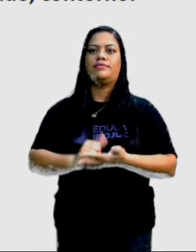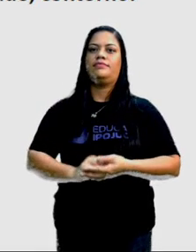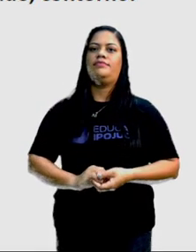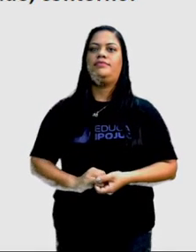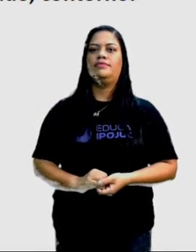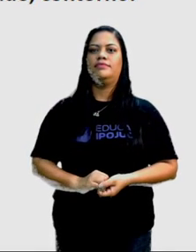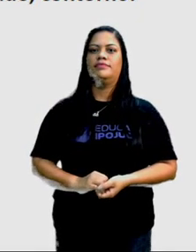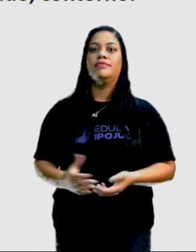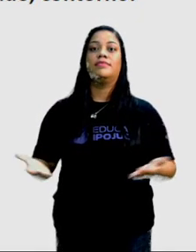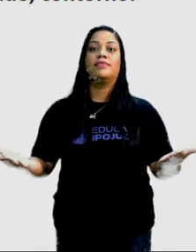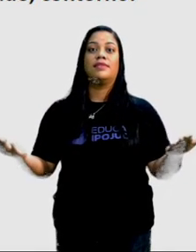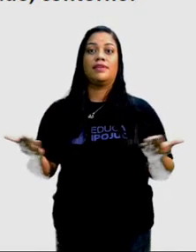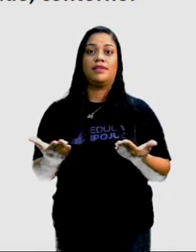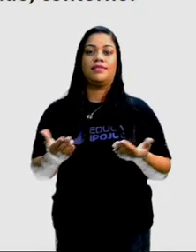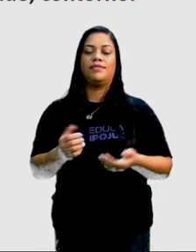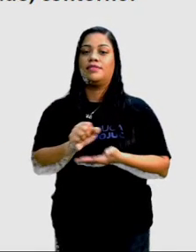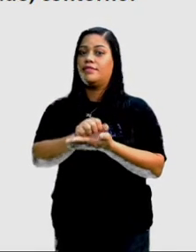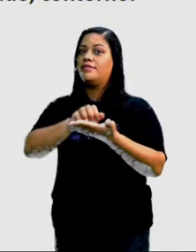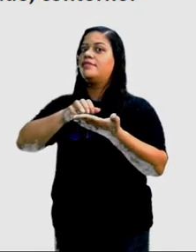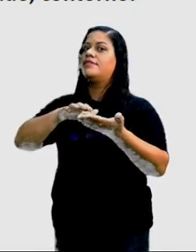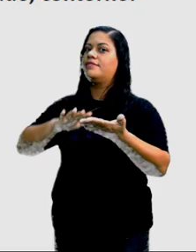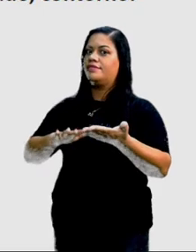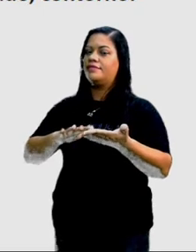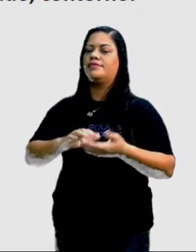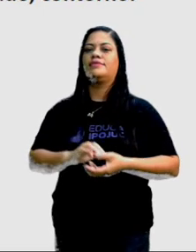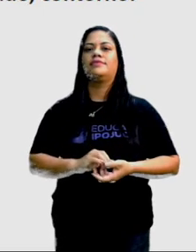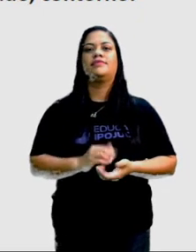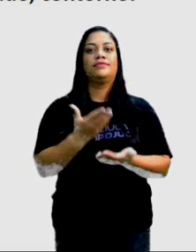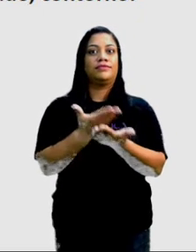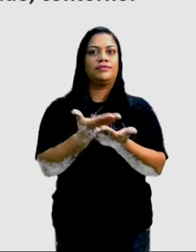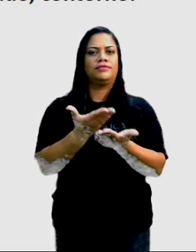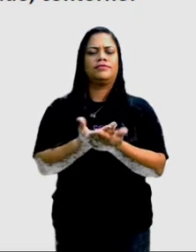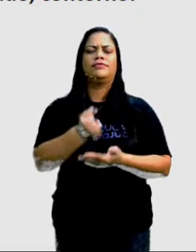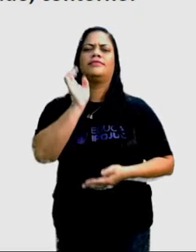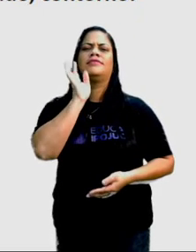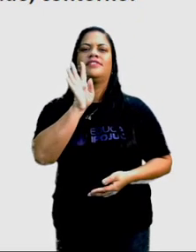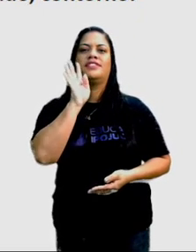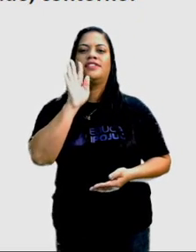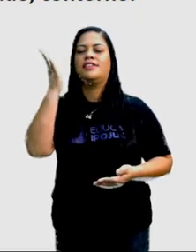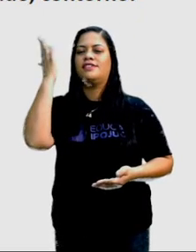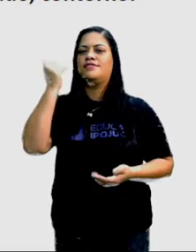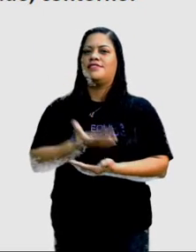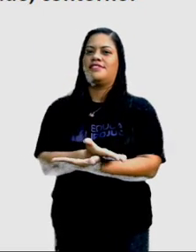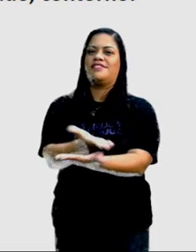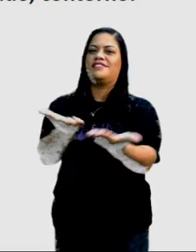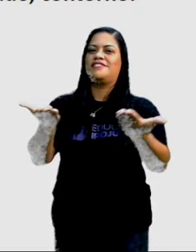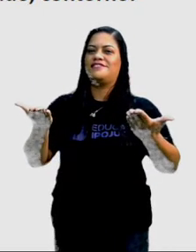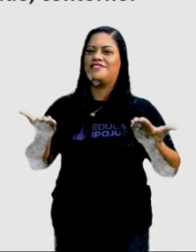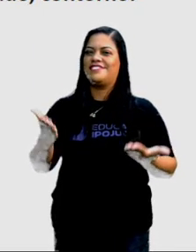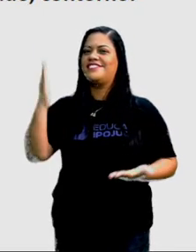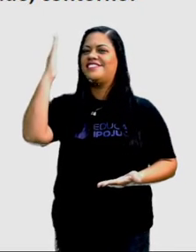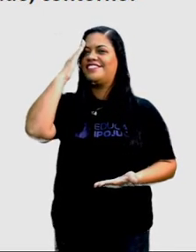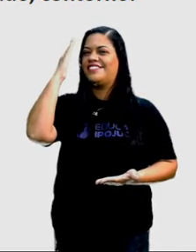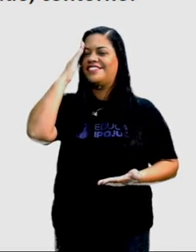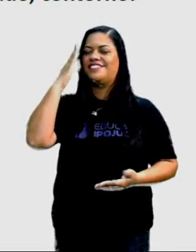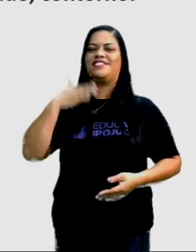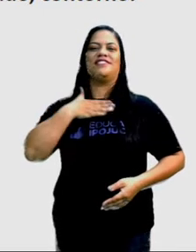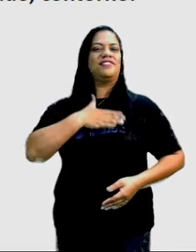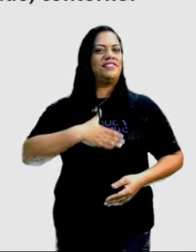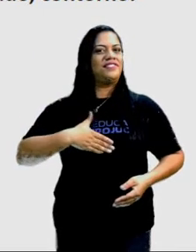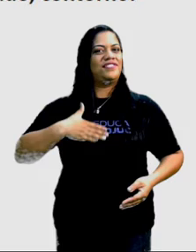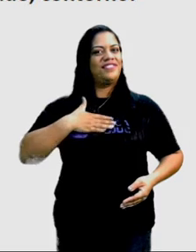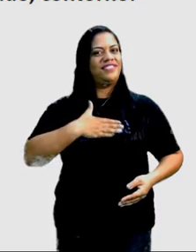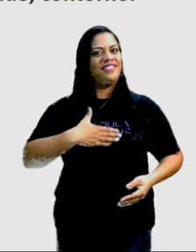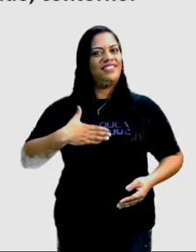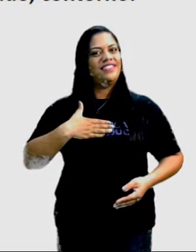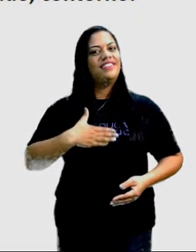Agora, vamos para a nossa atividade. Uma aula boa, que eu sei que vocês compreenderam, que vocês gostaram.